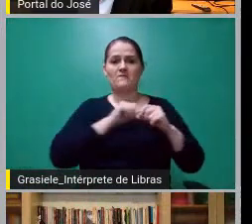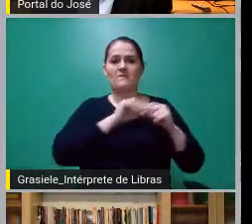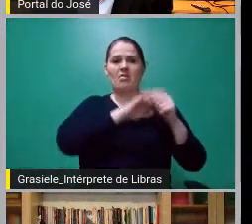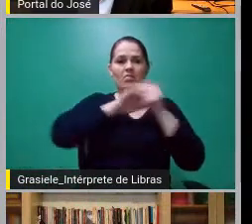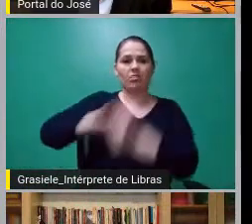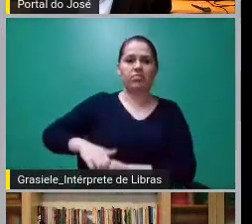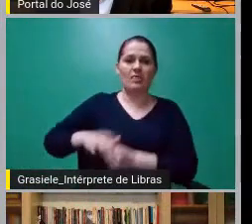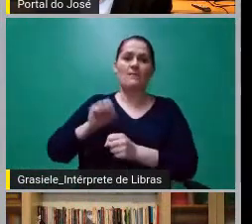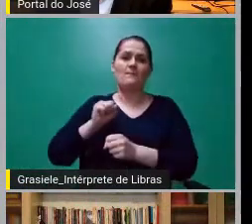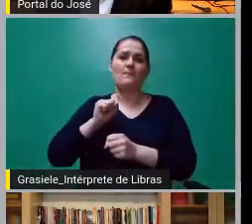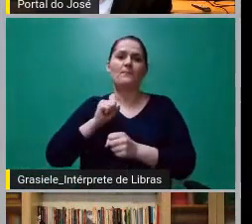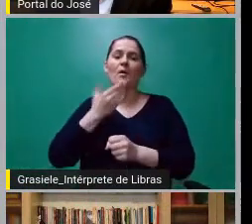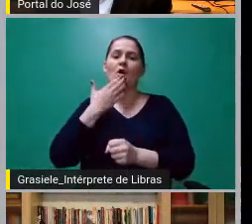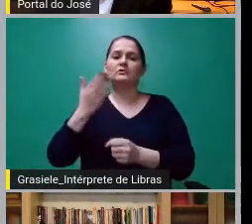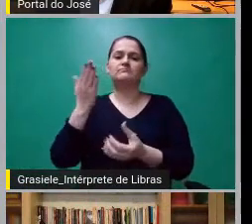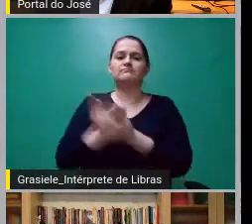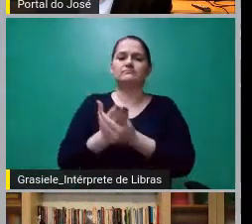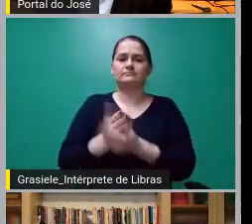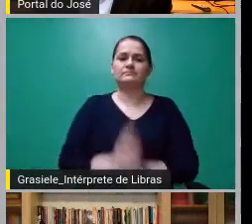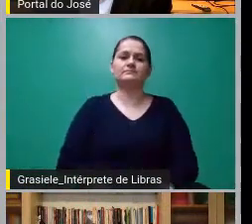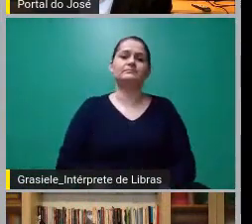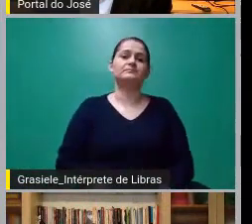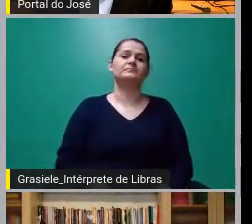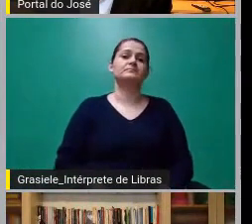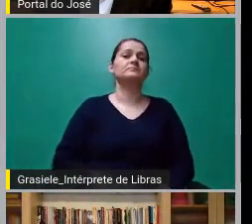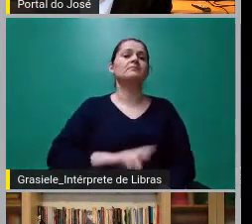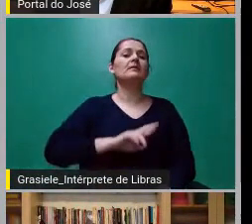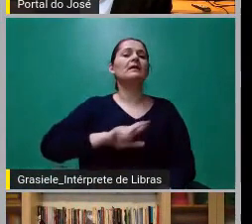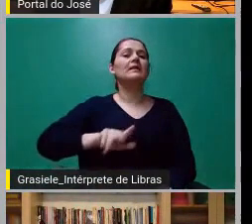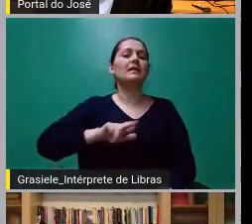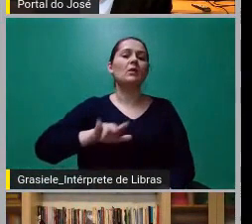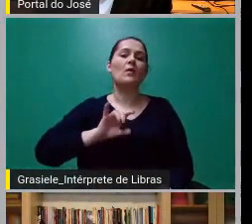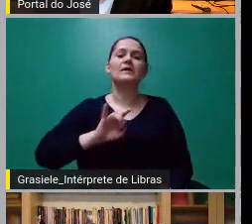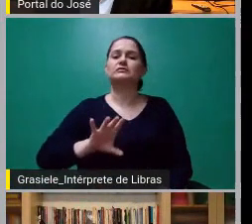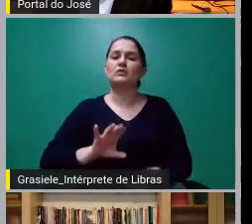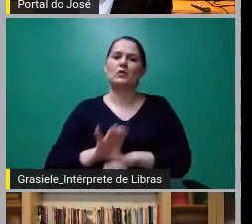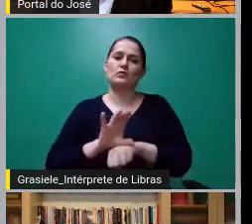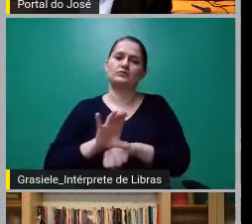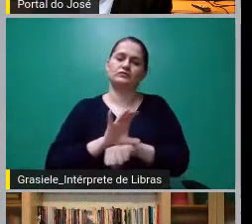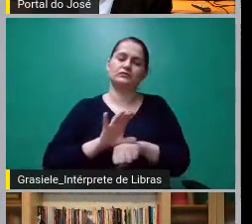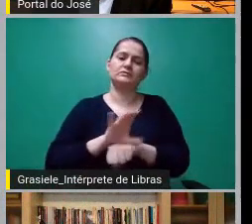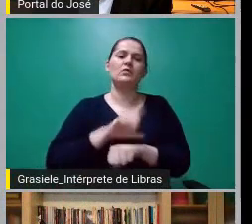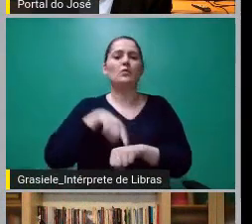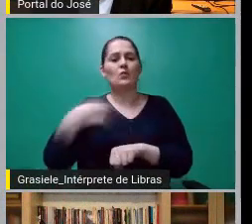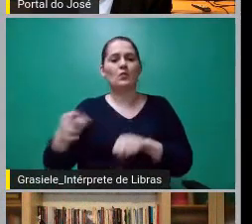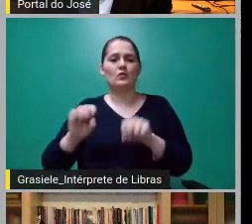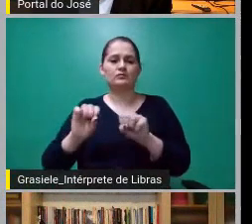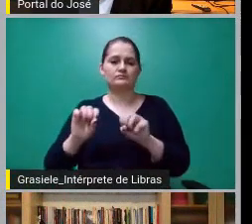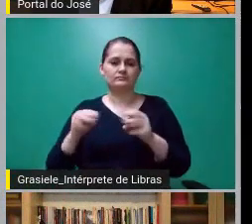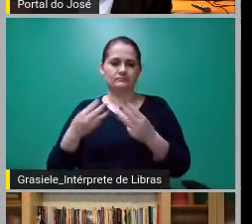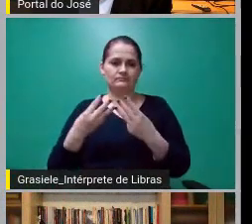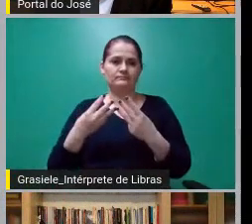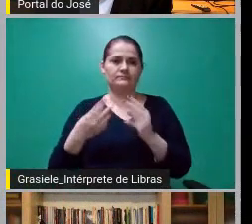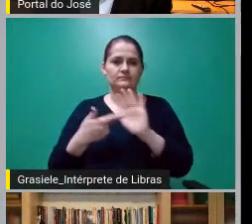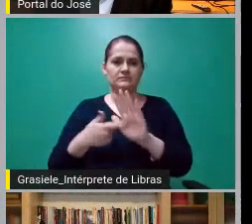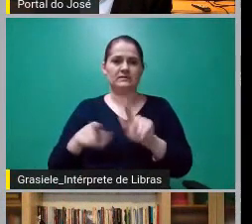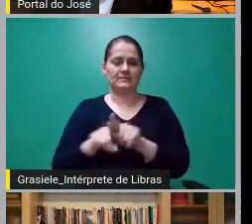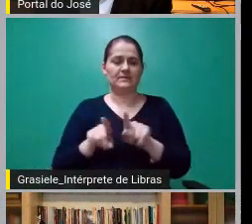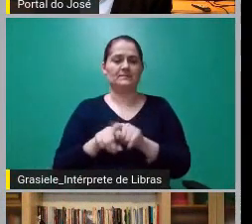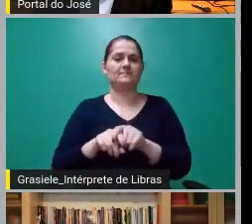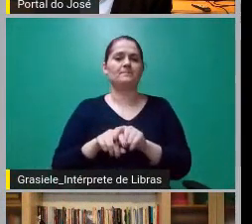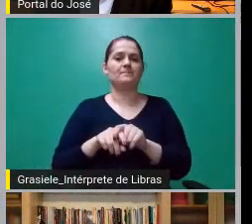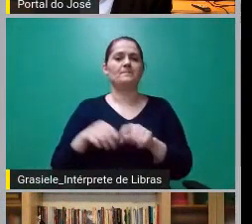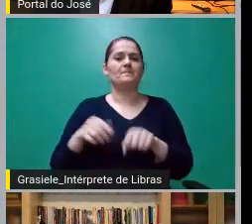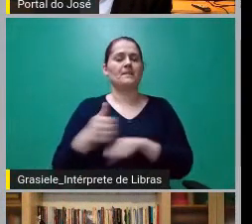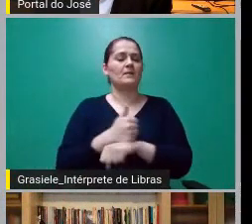imprensa. Não é só a Constituição que baliza as nossas obrigações, não. Aqui nesse próximo slide, daqui para quem não sabe, os jornalistas são até uma